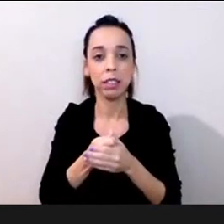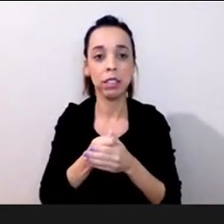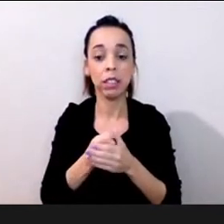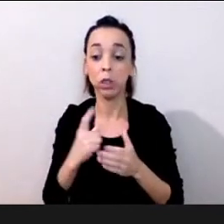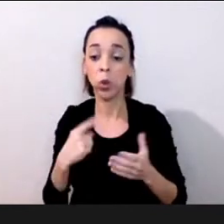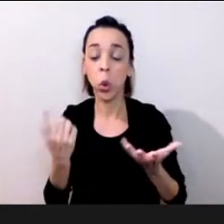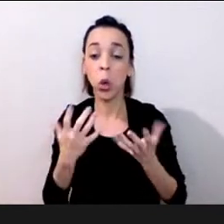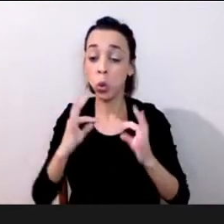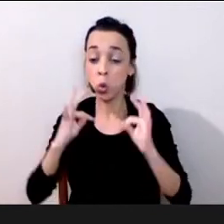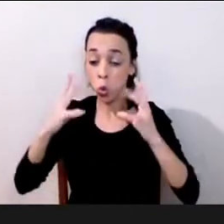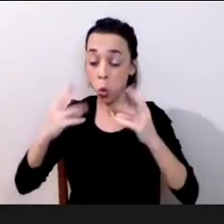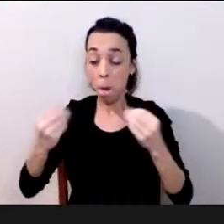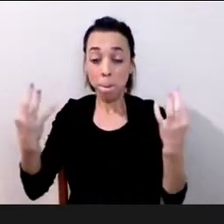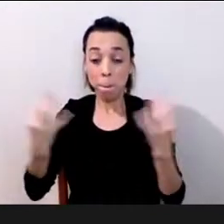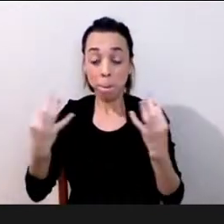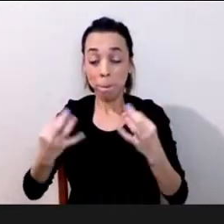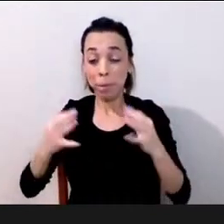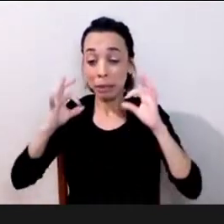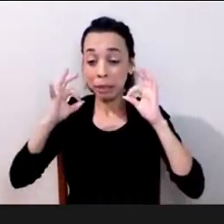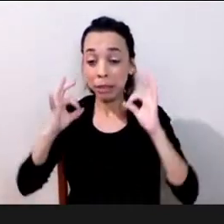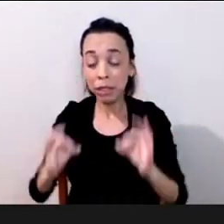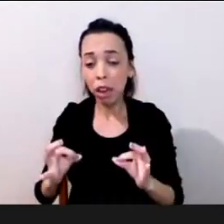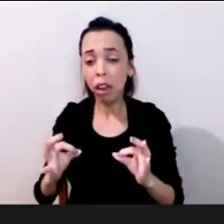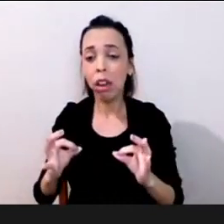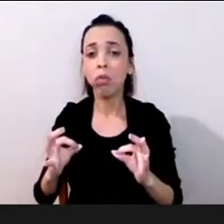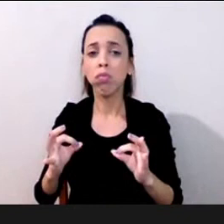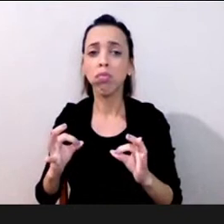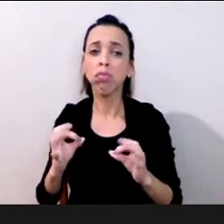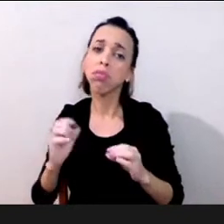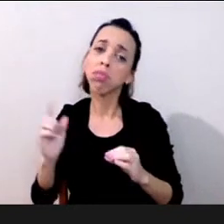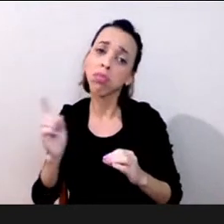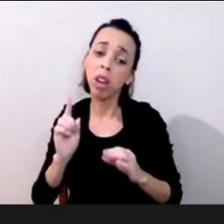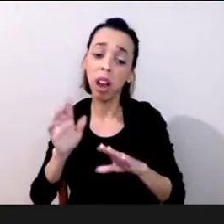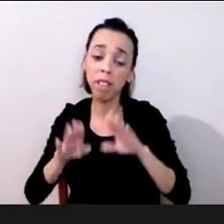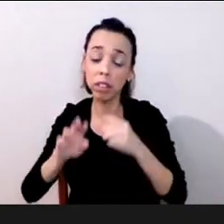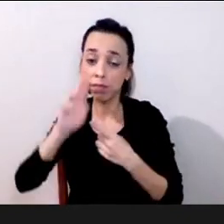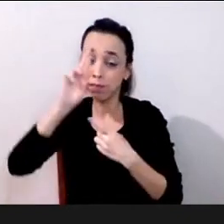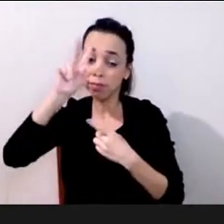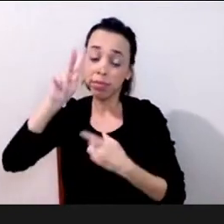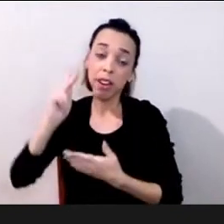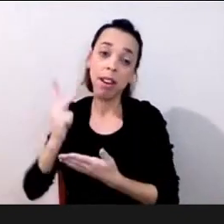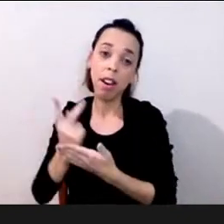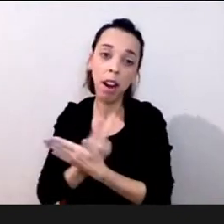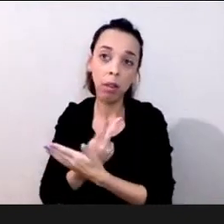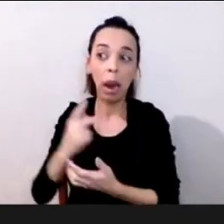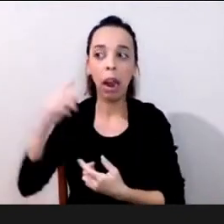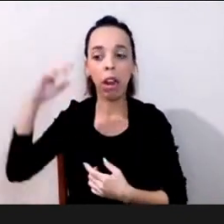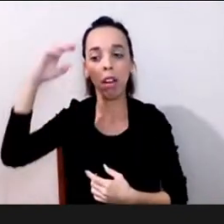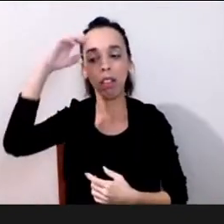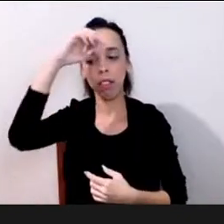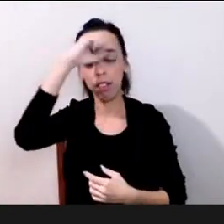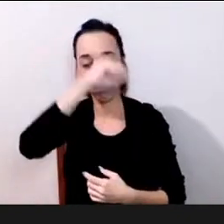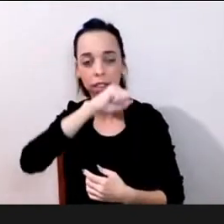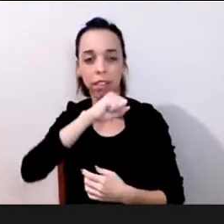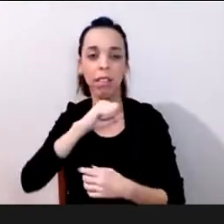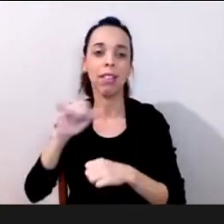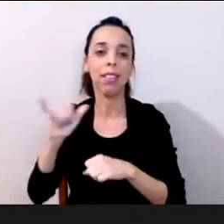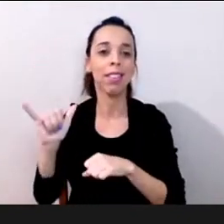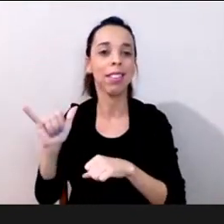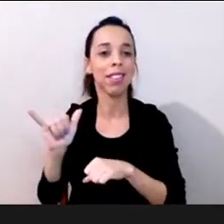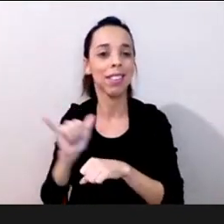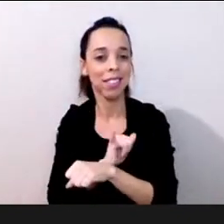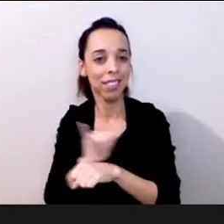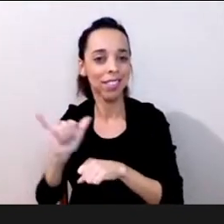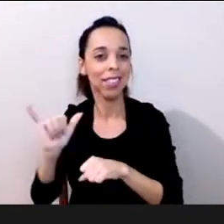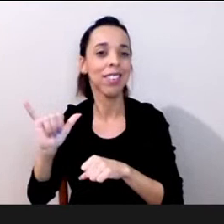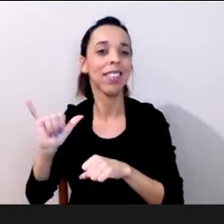mas estamos também muito dispostos a aprender com os erros não é? isso foi qualquer coisa também que nos que a psicologia nos